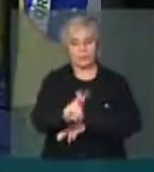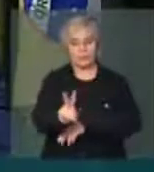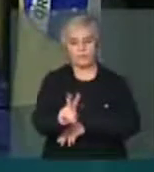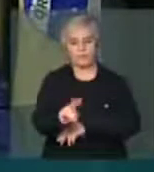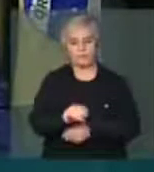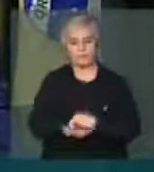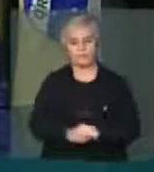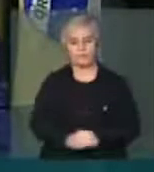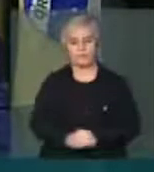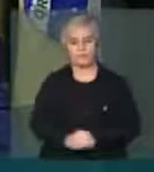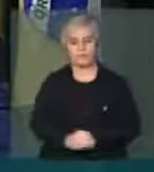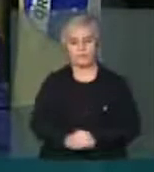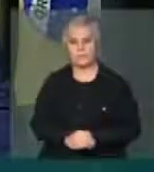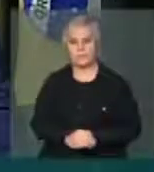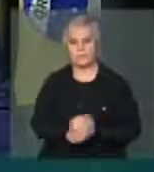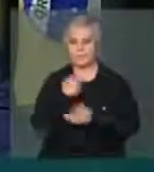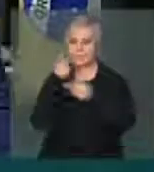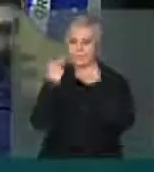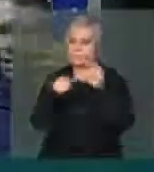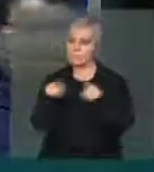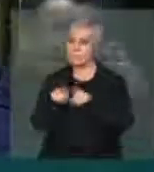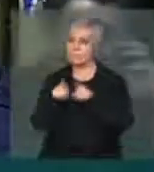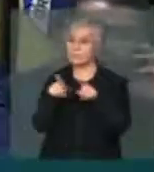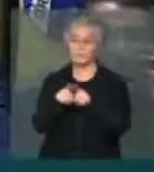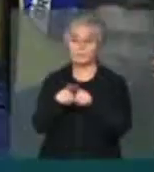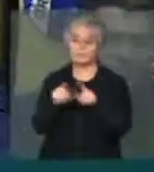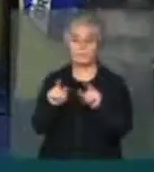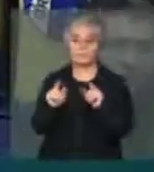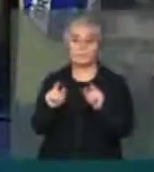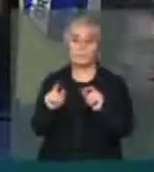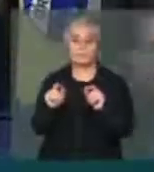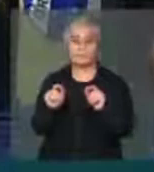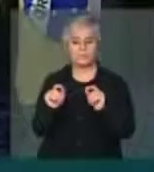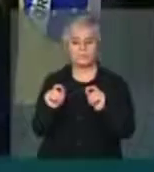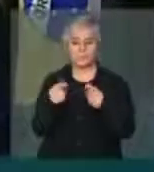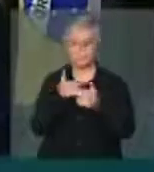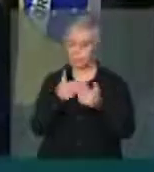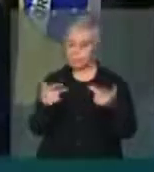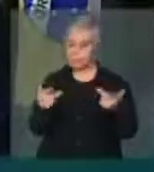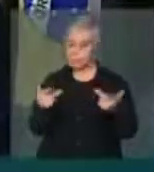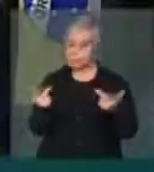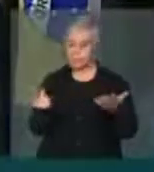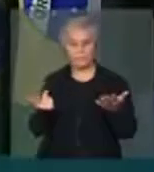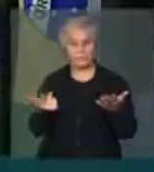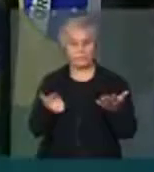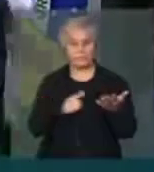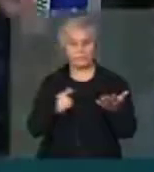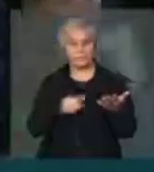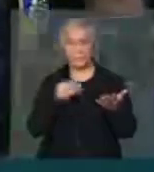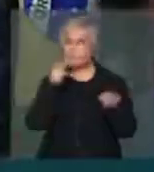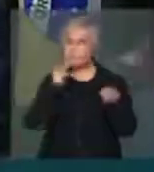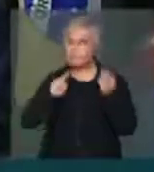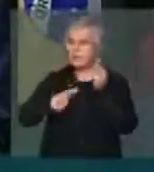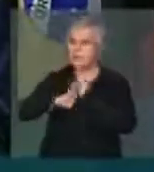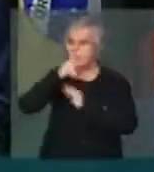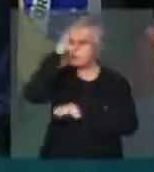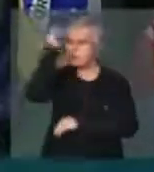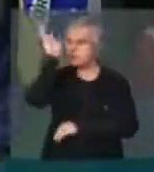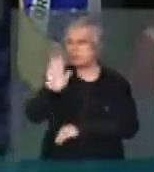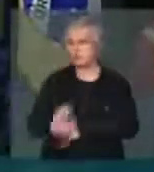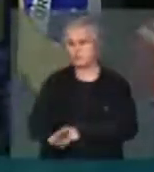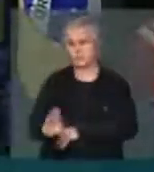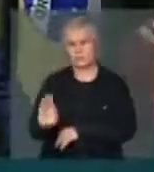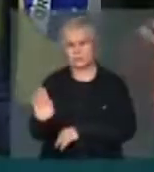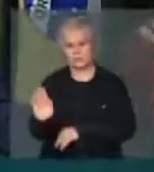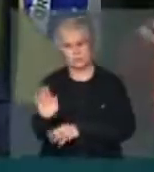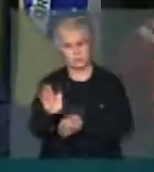Venezuela. E tratar do porquê não algo que impacta dezenas de milhões de brasileiros. A